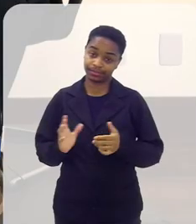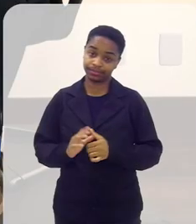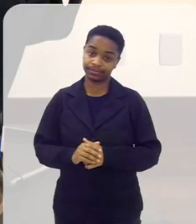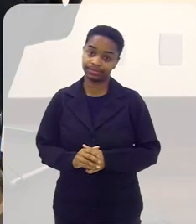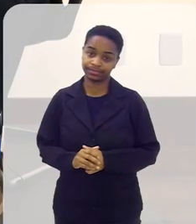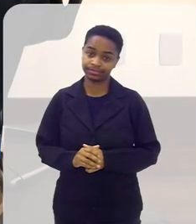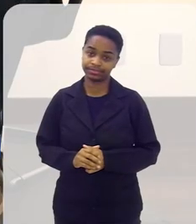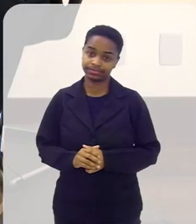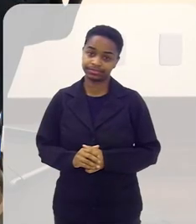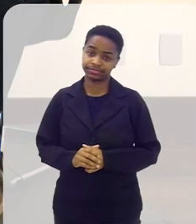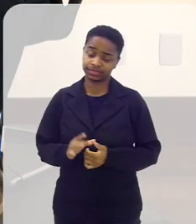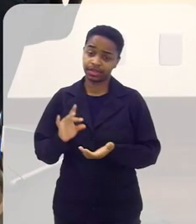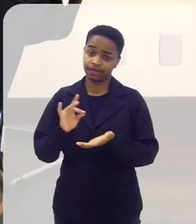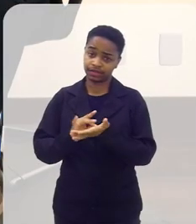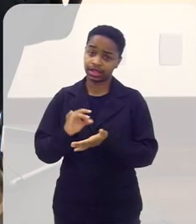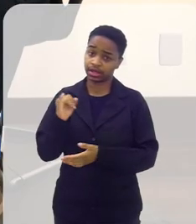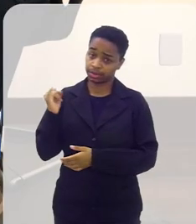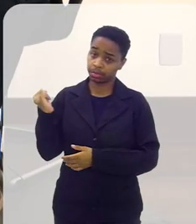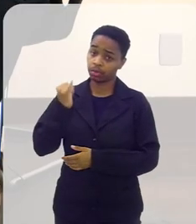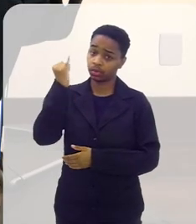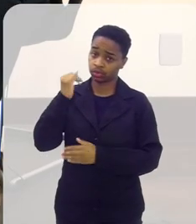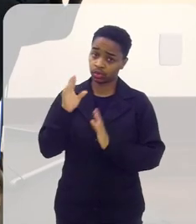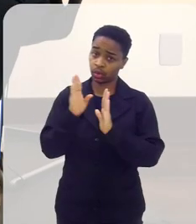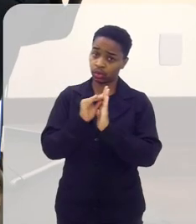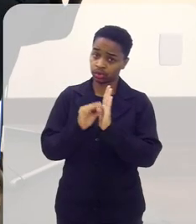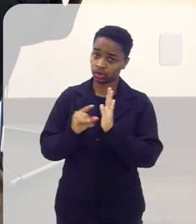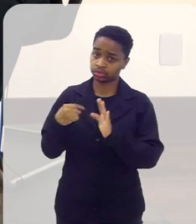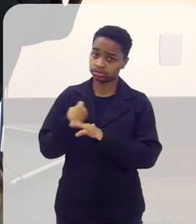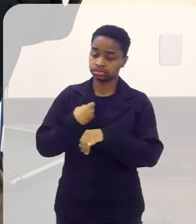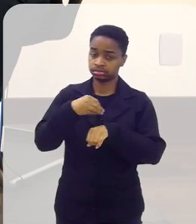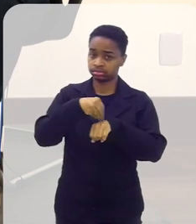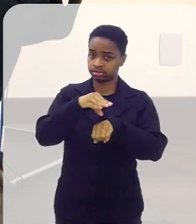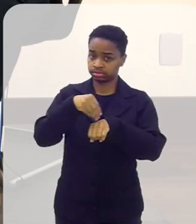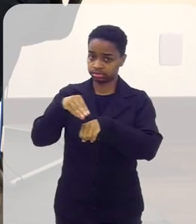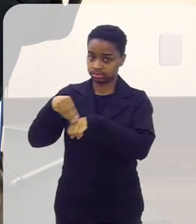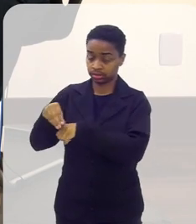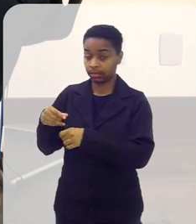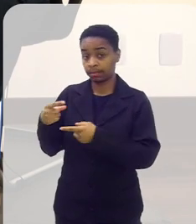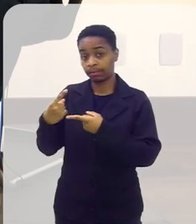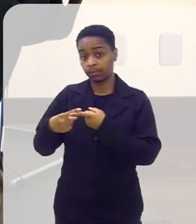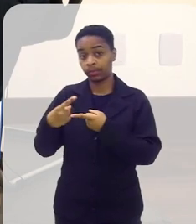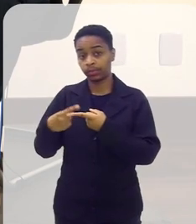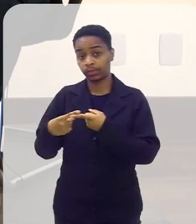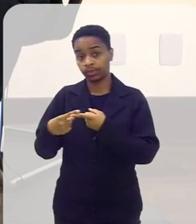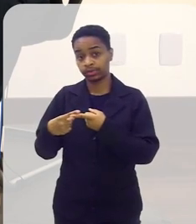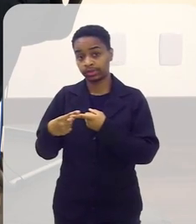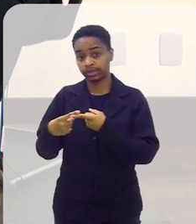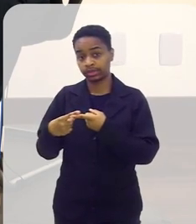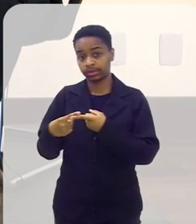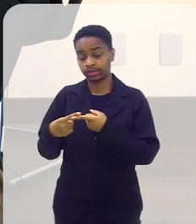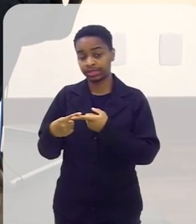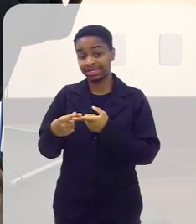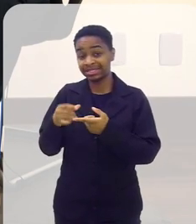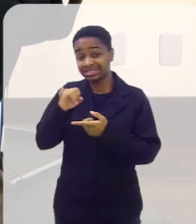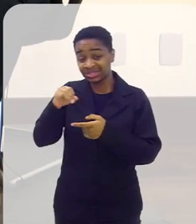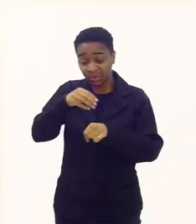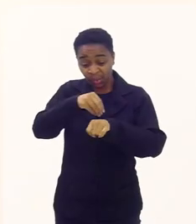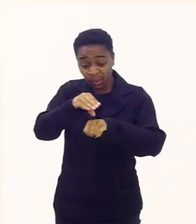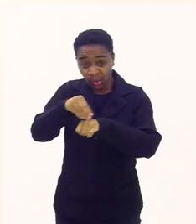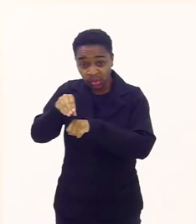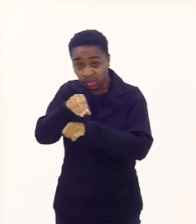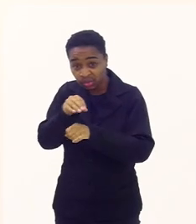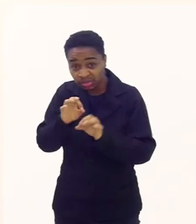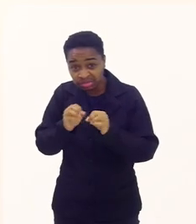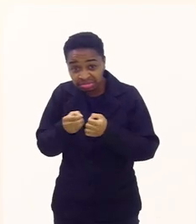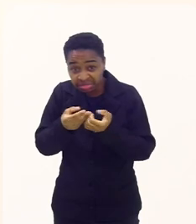então assim é muito importante o conteúdo que a gente leva com certeza justamente por isso